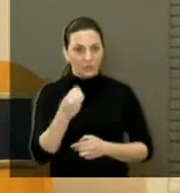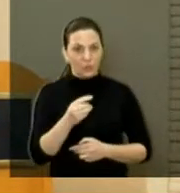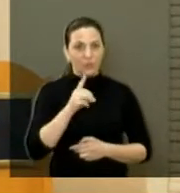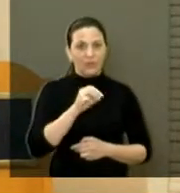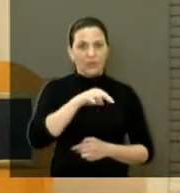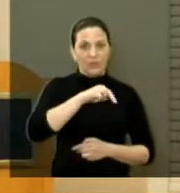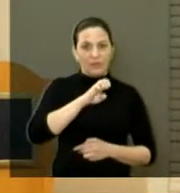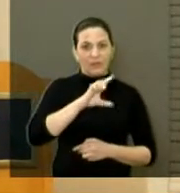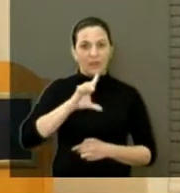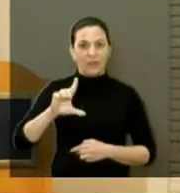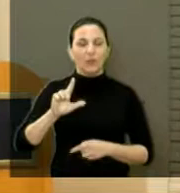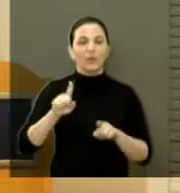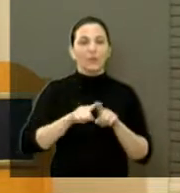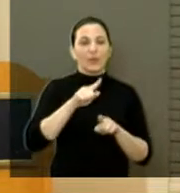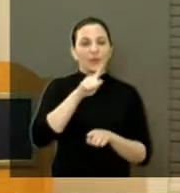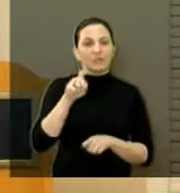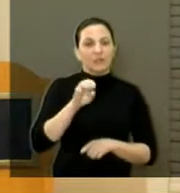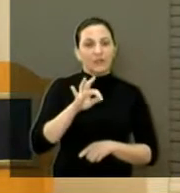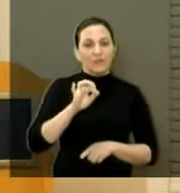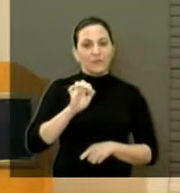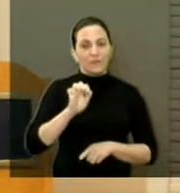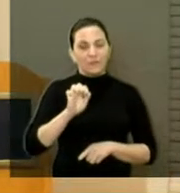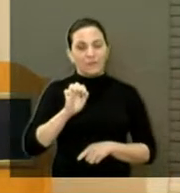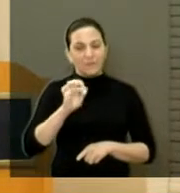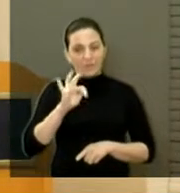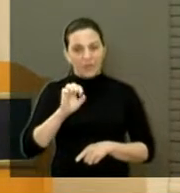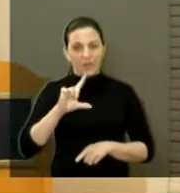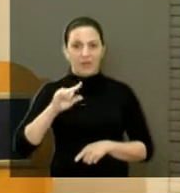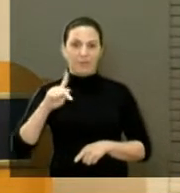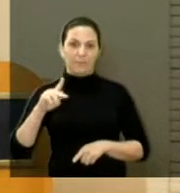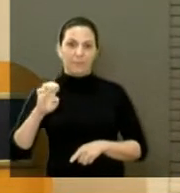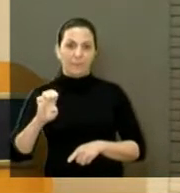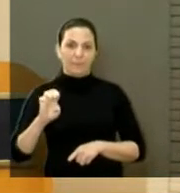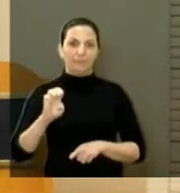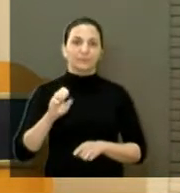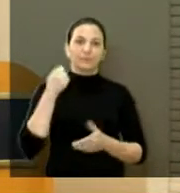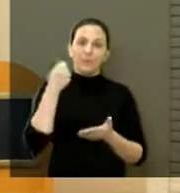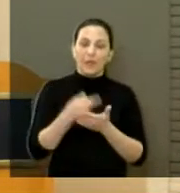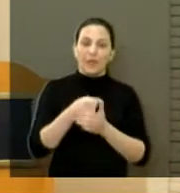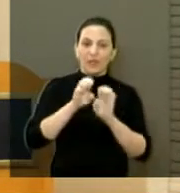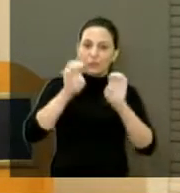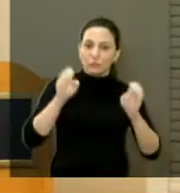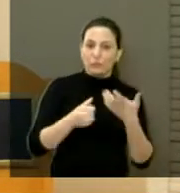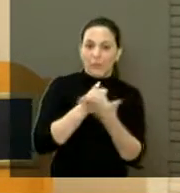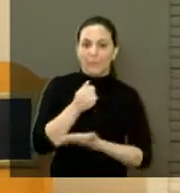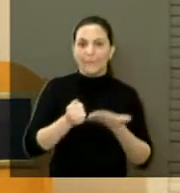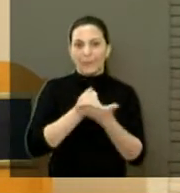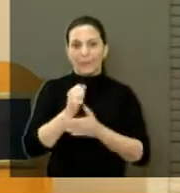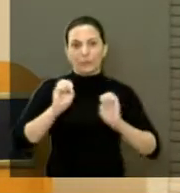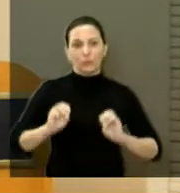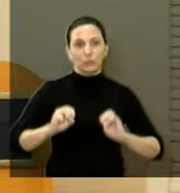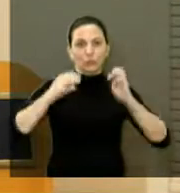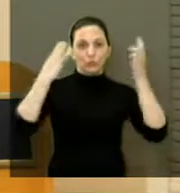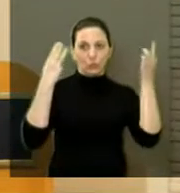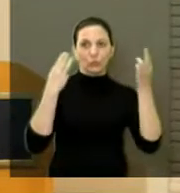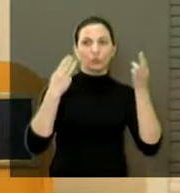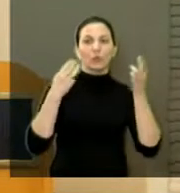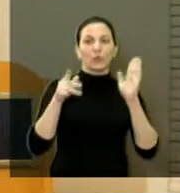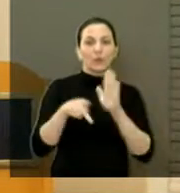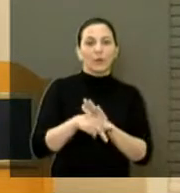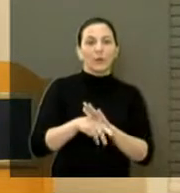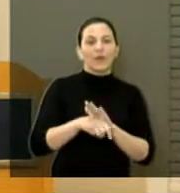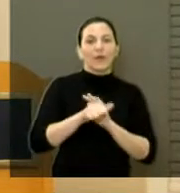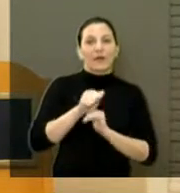Felipe, além de costear despesas com infraestrutura. Os shows foram realizados na Arena da Fonte,